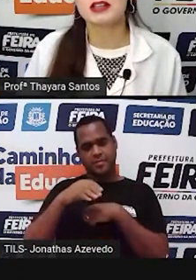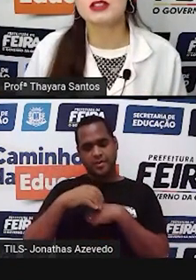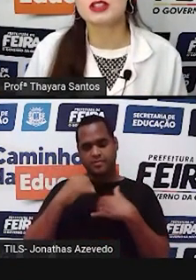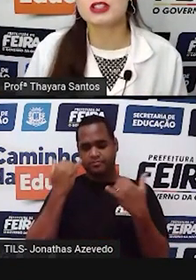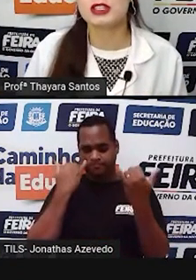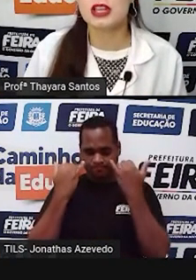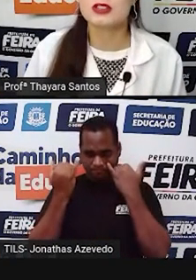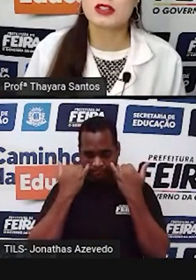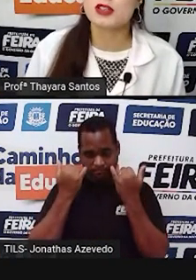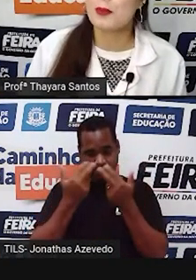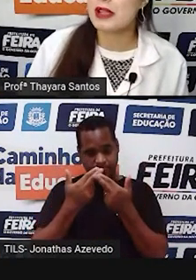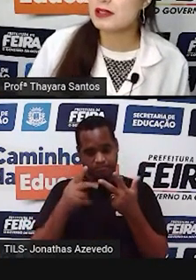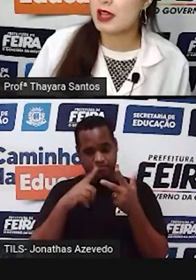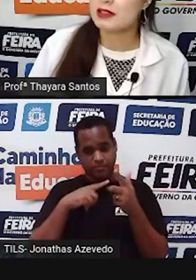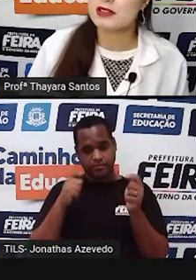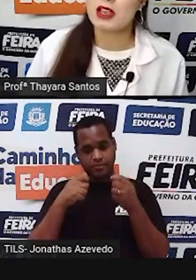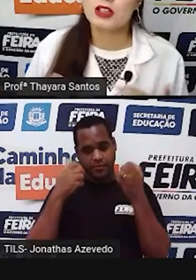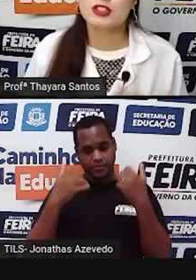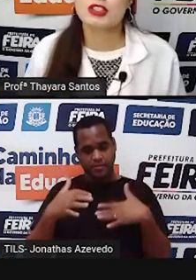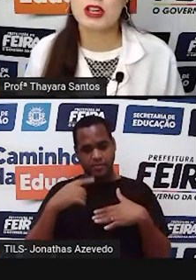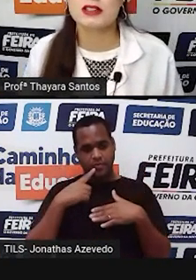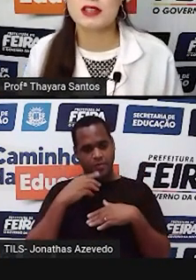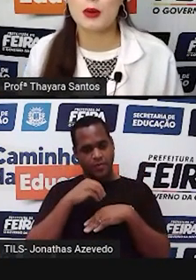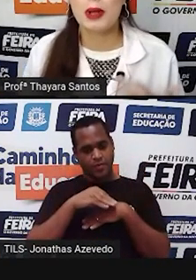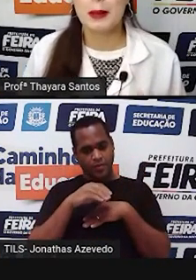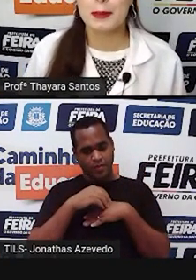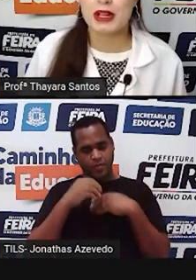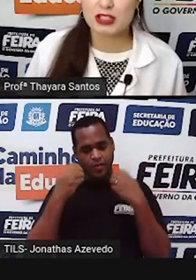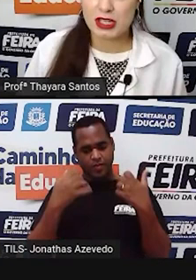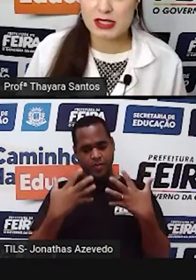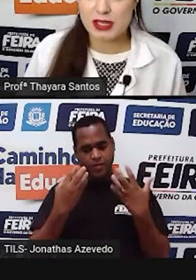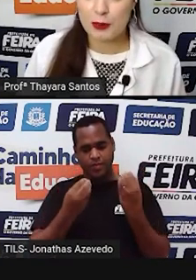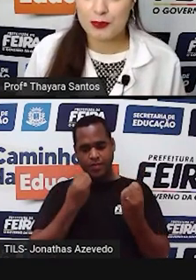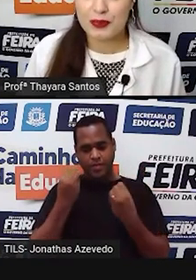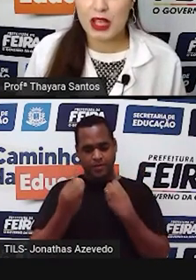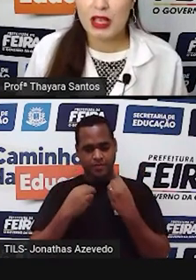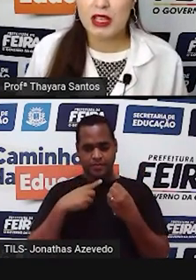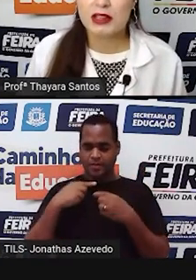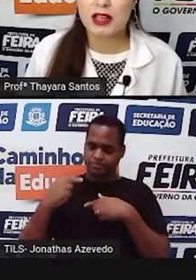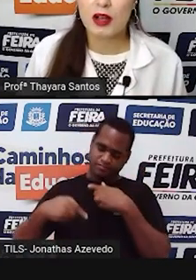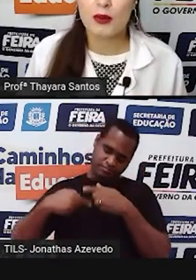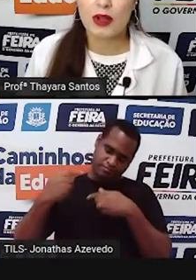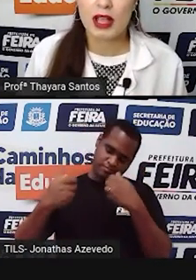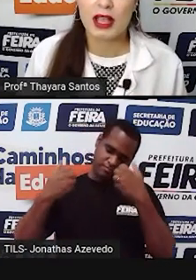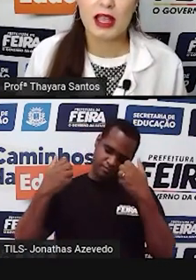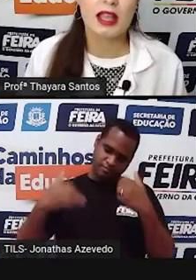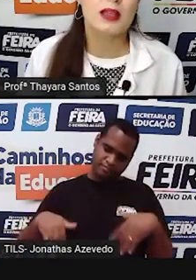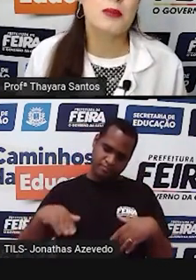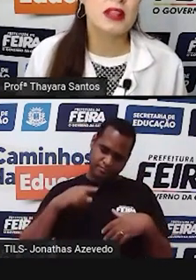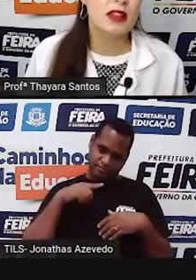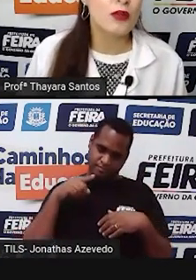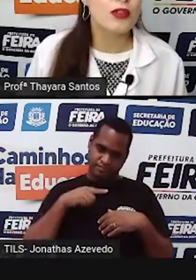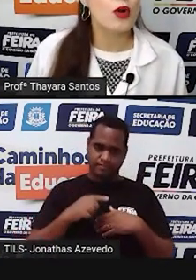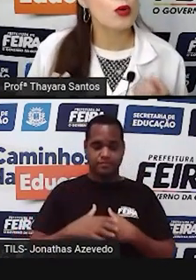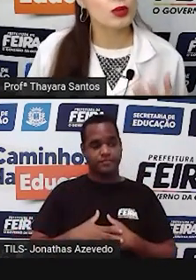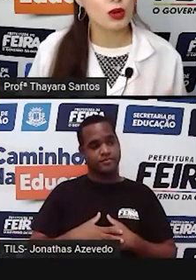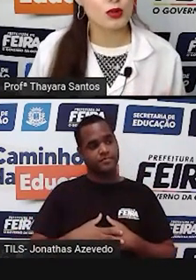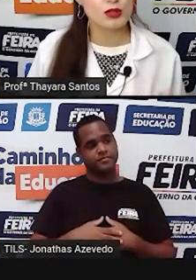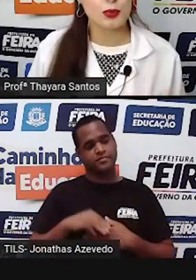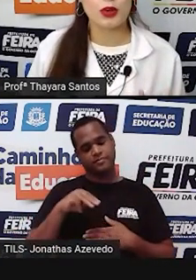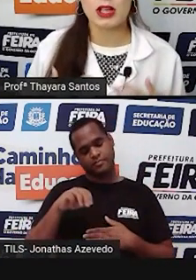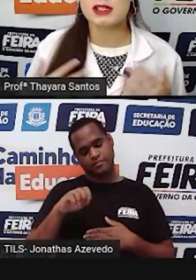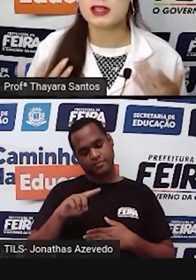características genéticas são passadas de geração para geração. Então, Mendel ficou